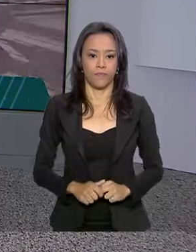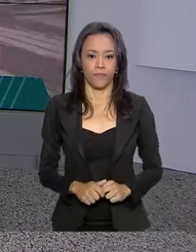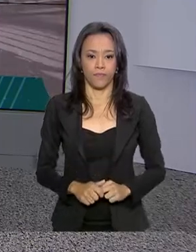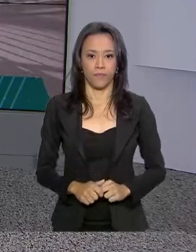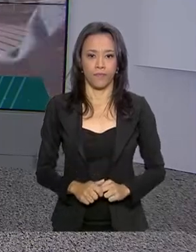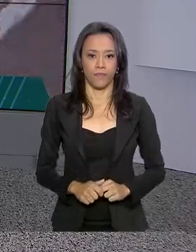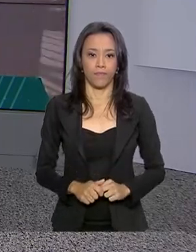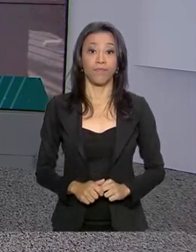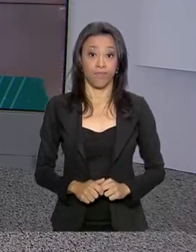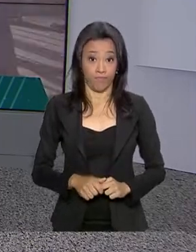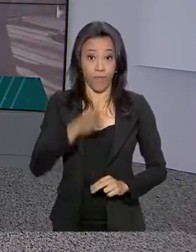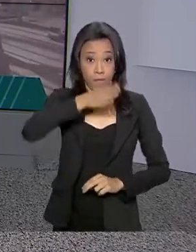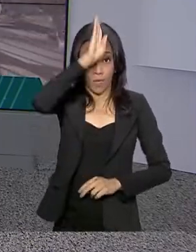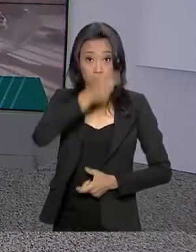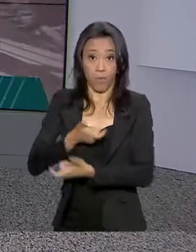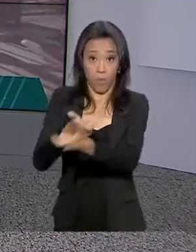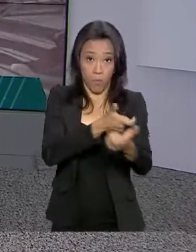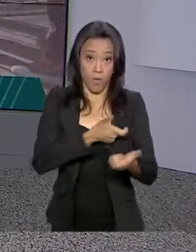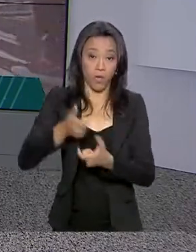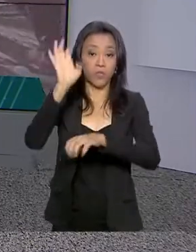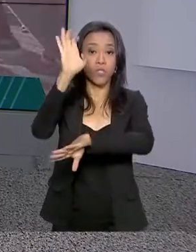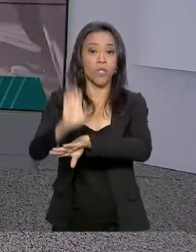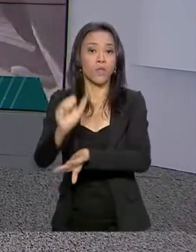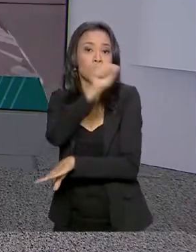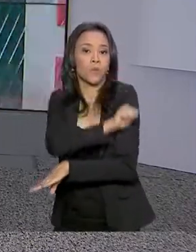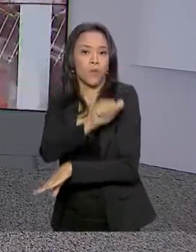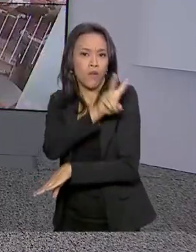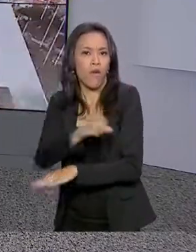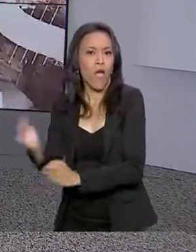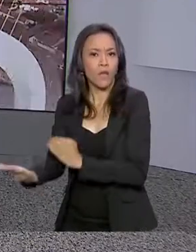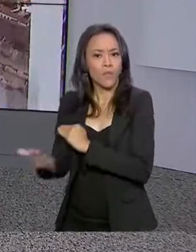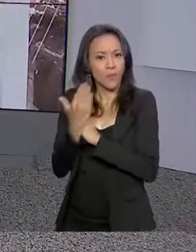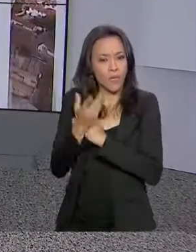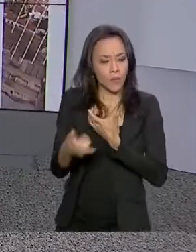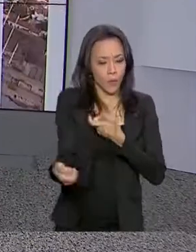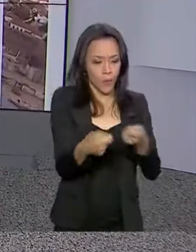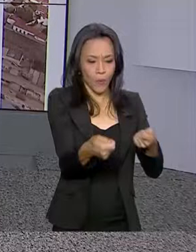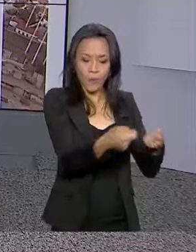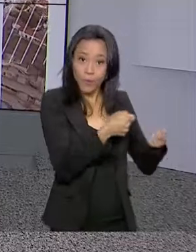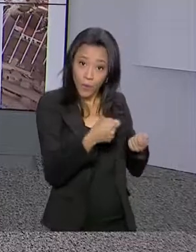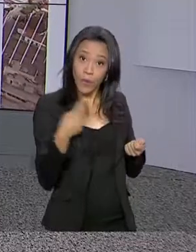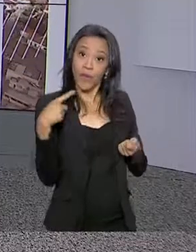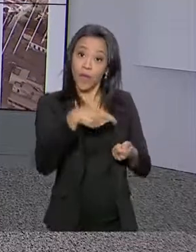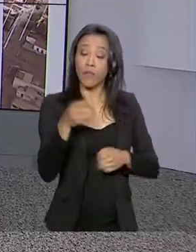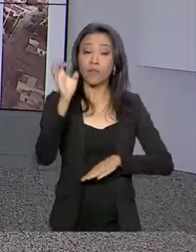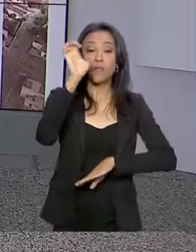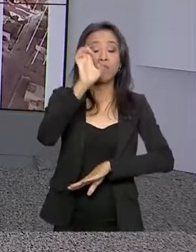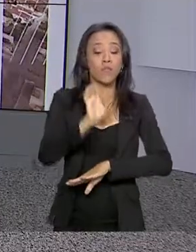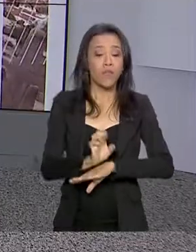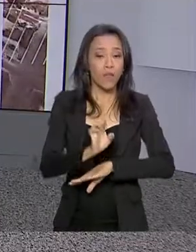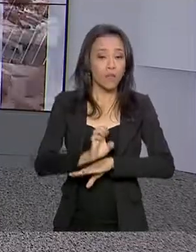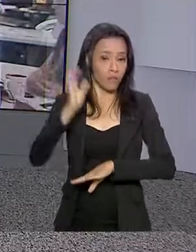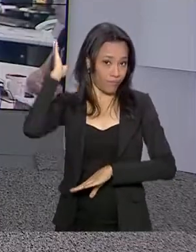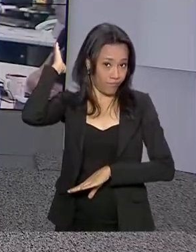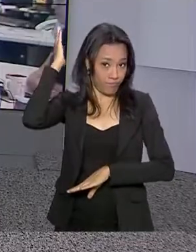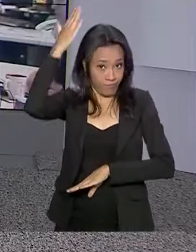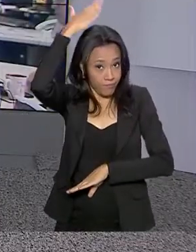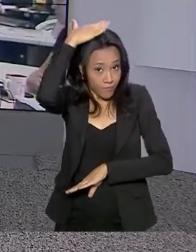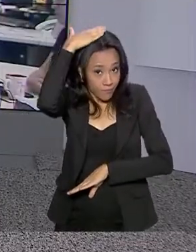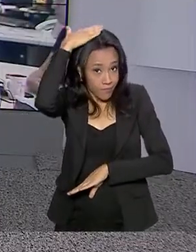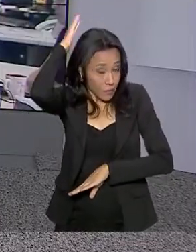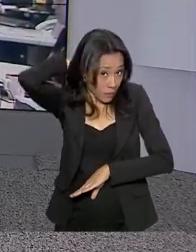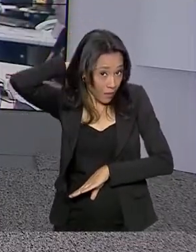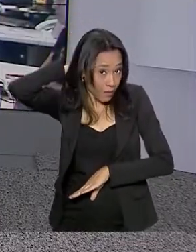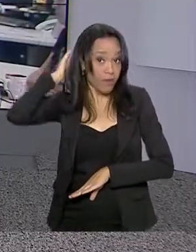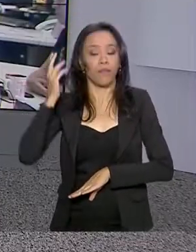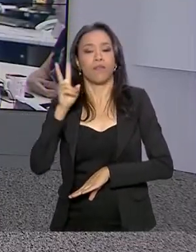E bombeiros do Rio de Janeiro vão ajudar no controle de incêndios florestais no estado do Pará. Quem tem os detalhes ao vivo pra gente é Marcelo